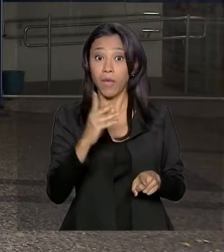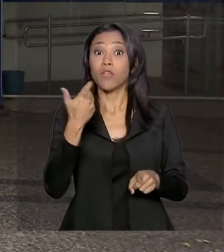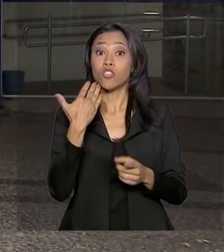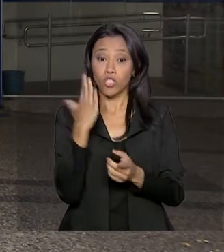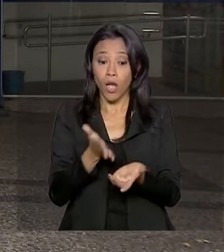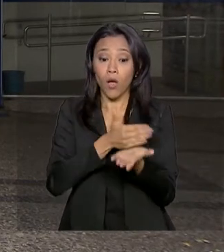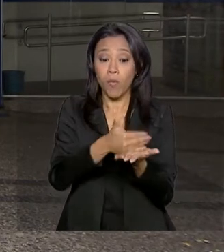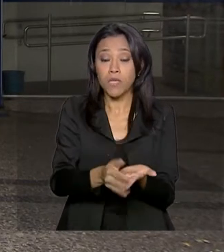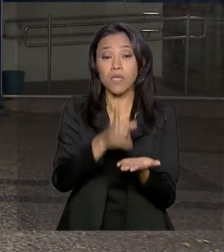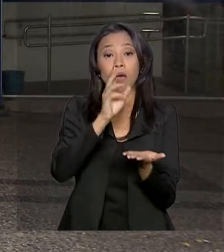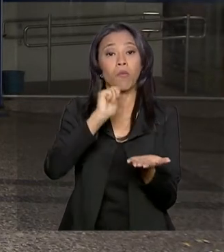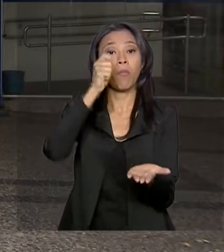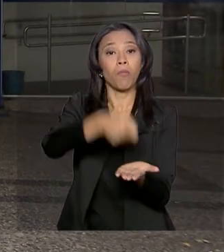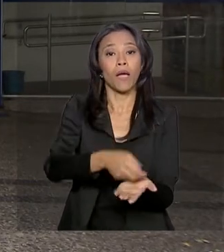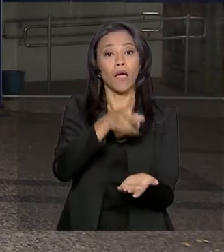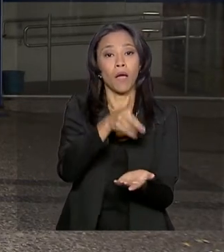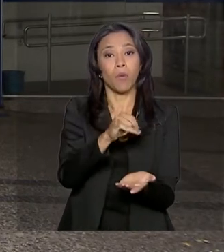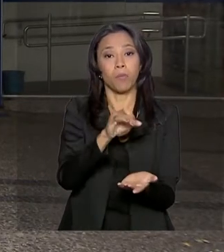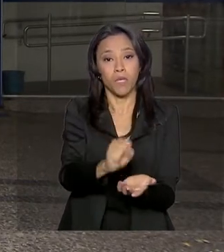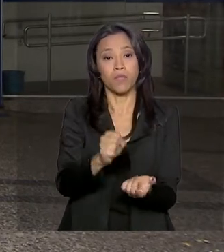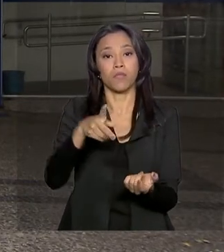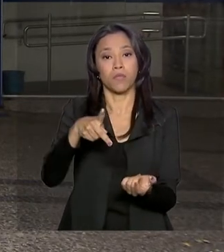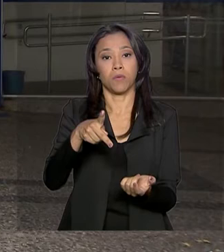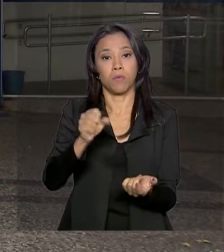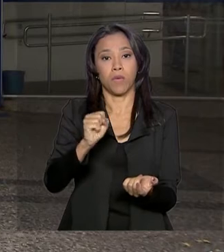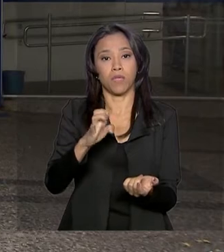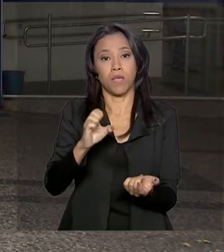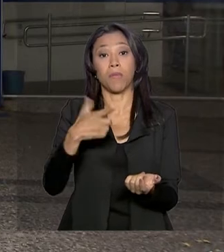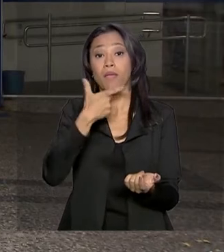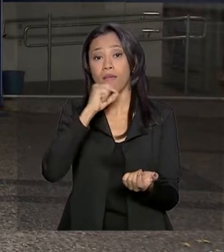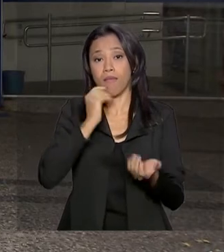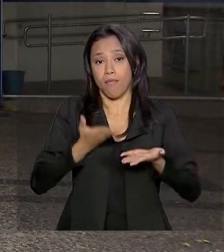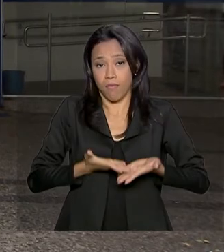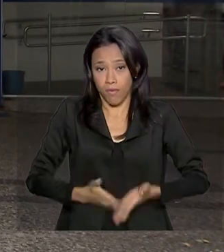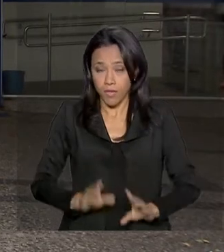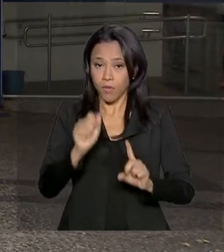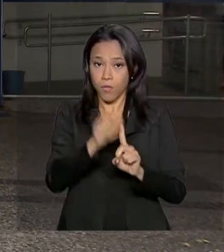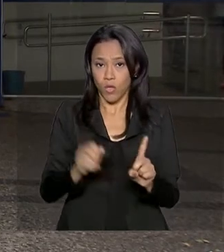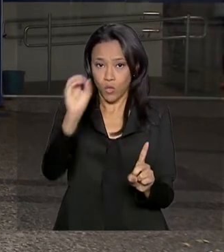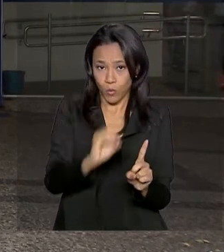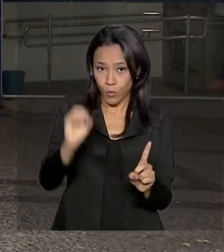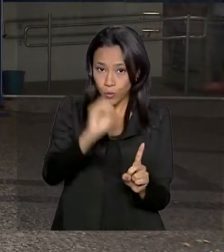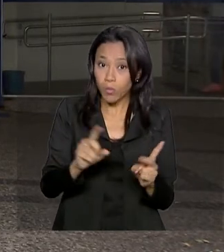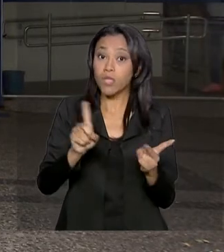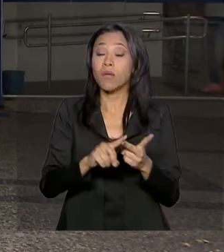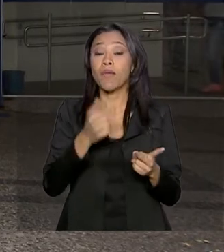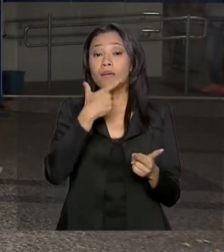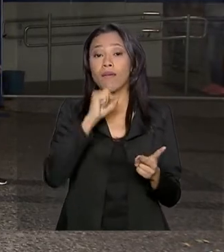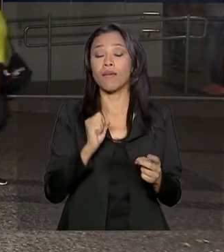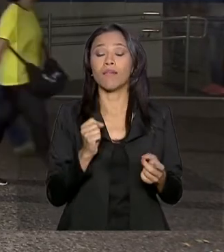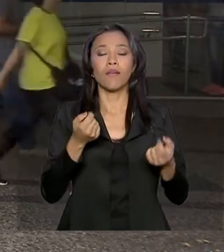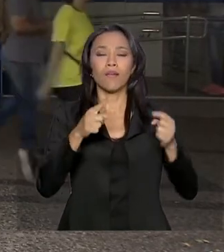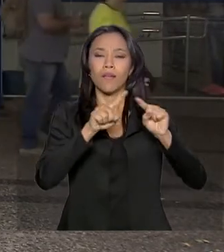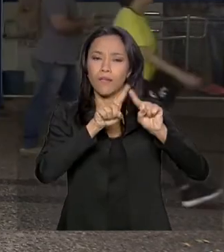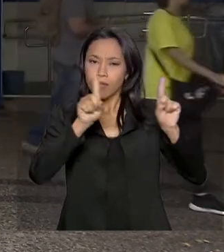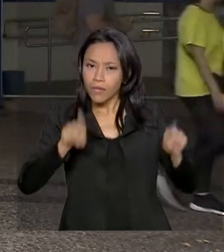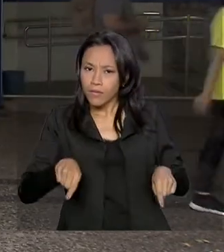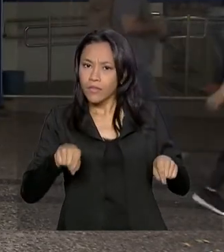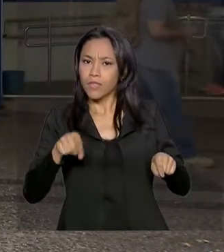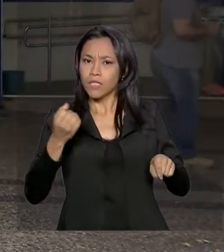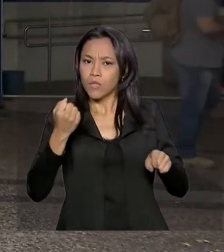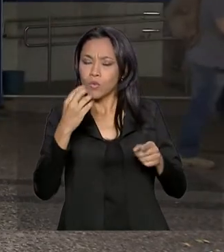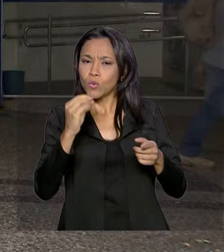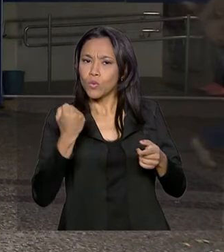-PASEP para os beneficiários nascidos em outubro e também para os servidores públicos com final de inscrição 03. Os